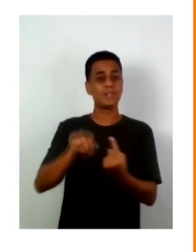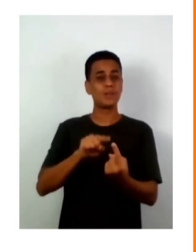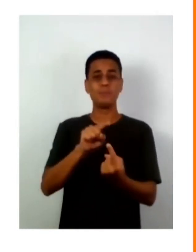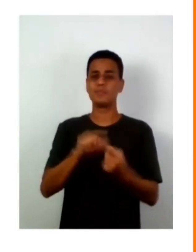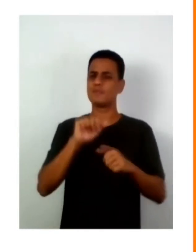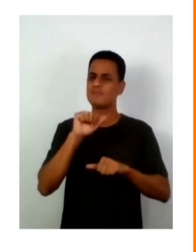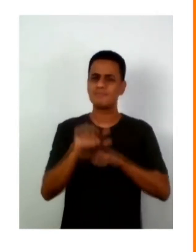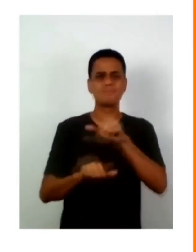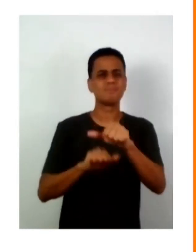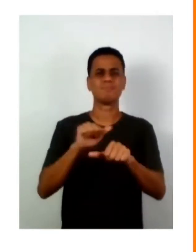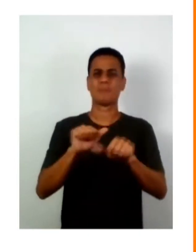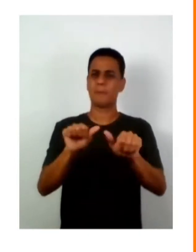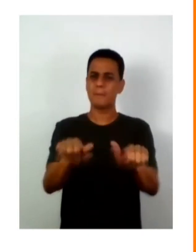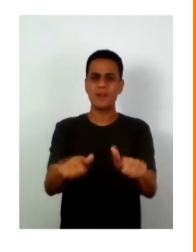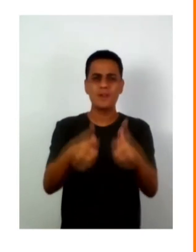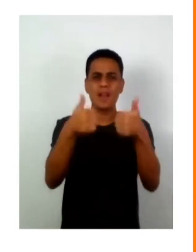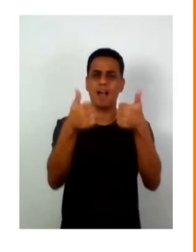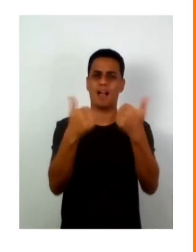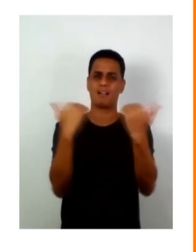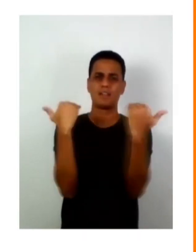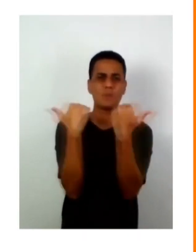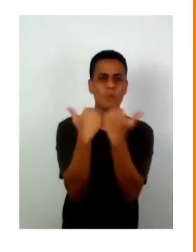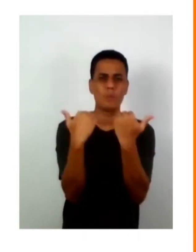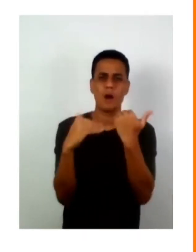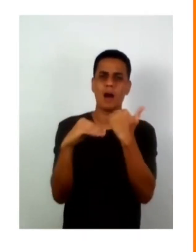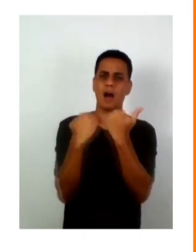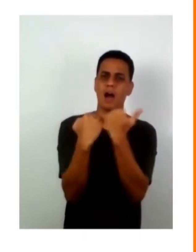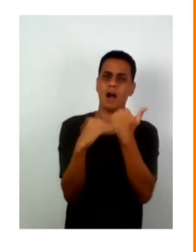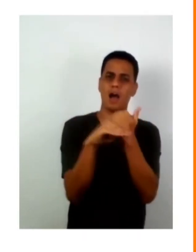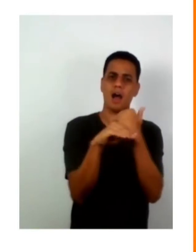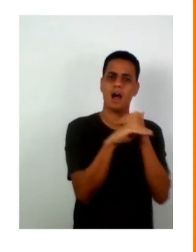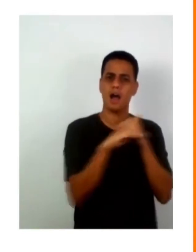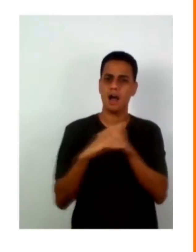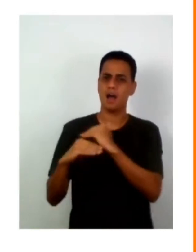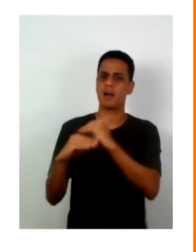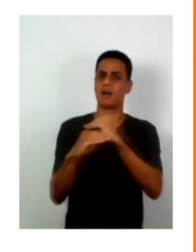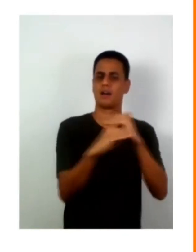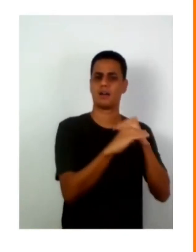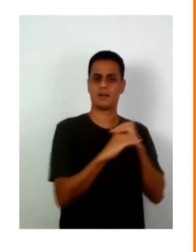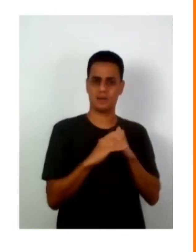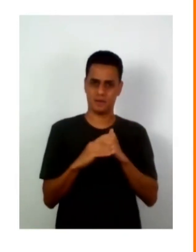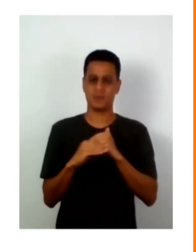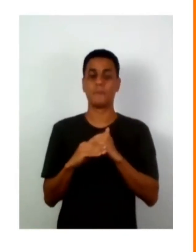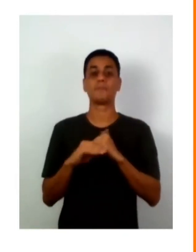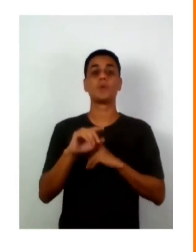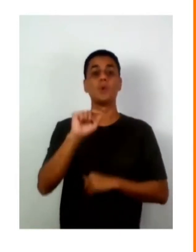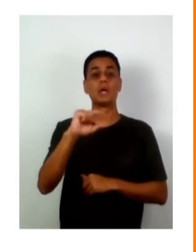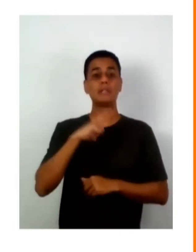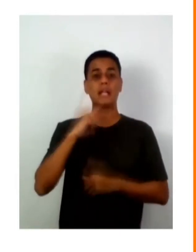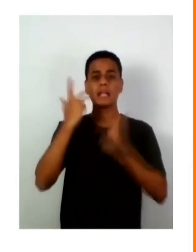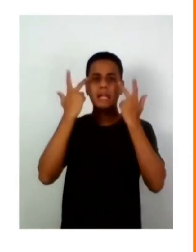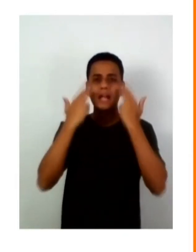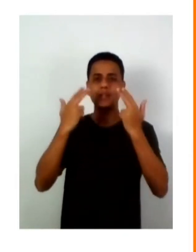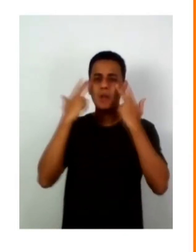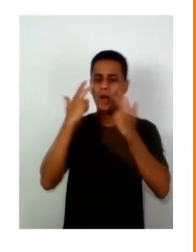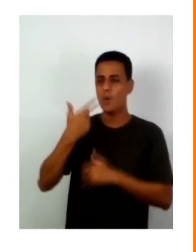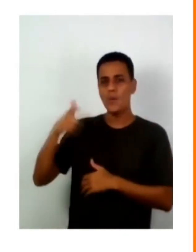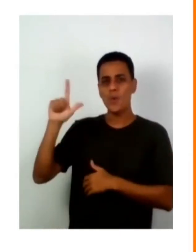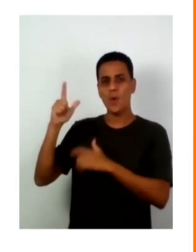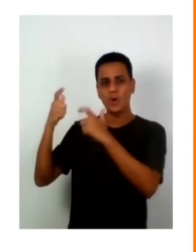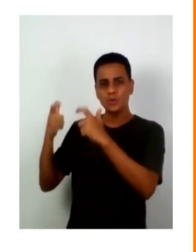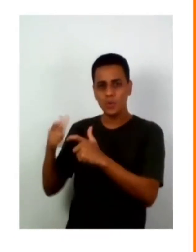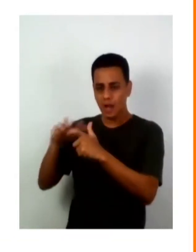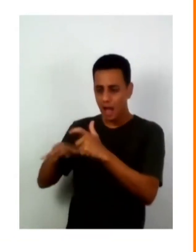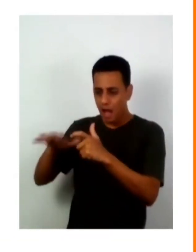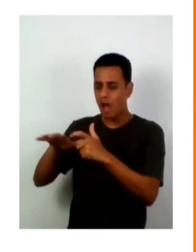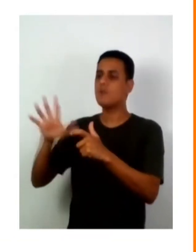para transformar, para empurrar, para igualar muitos elementos, para que aquilo que é natural em outros contextos